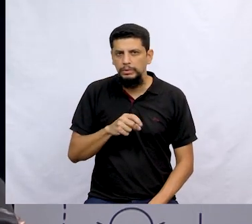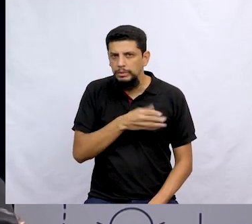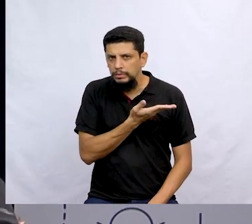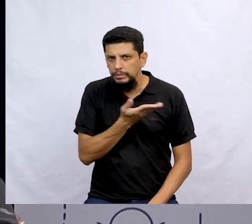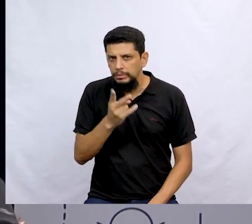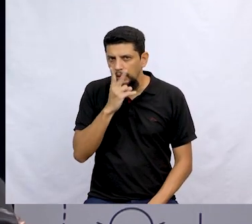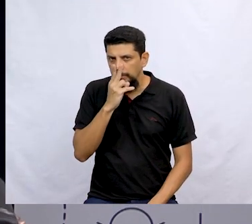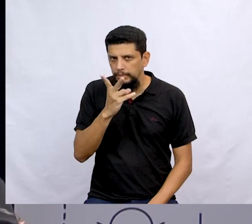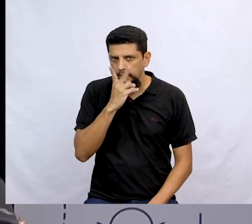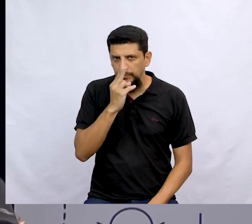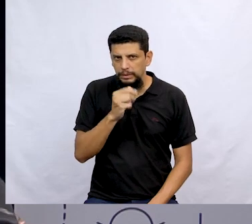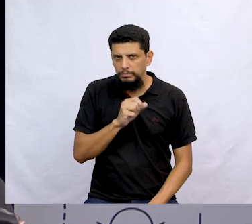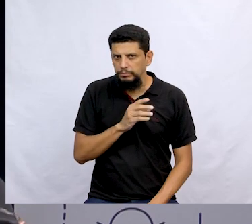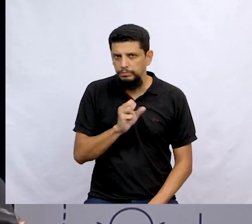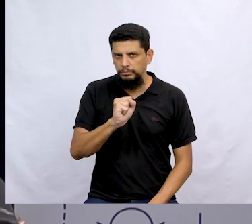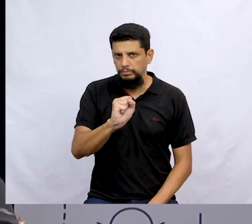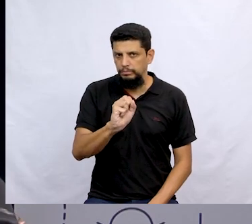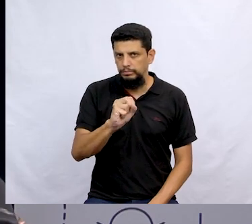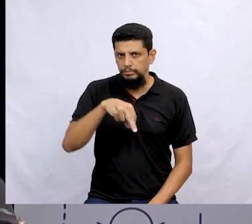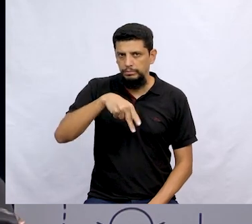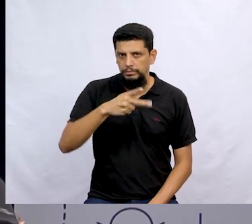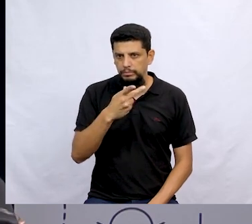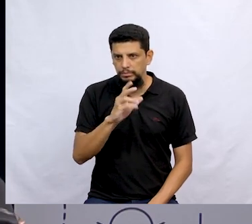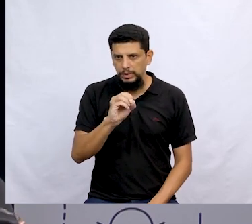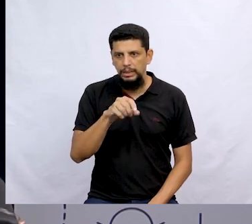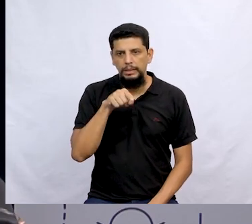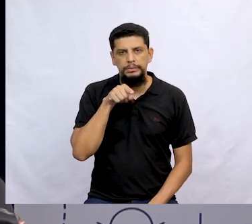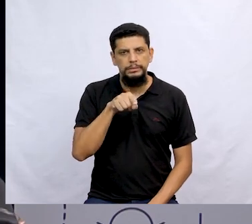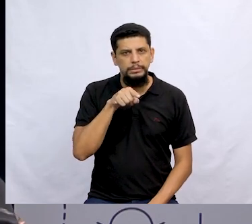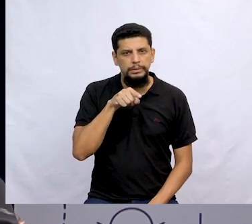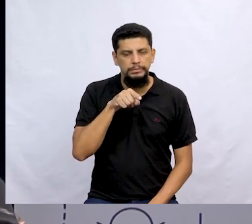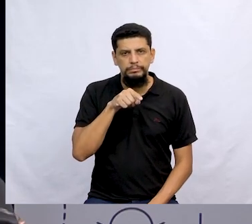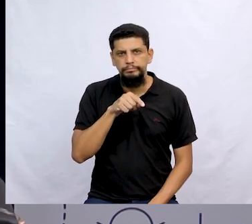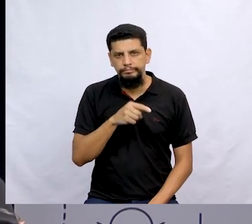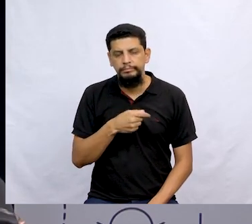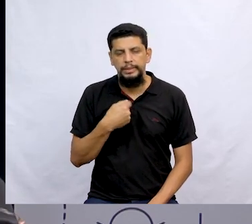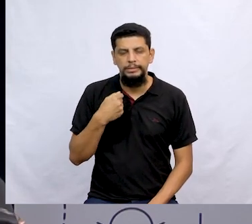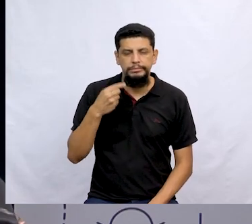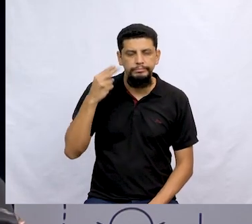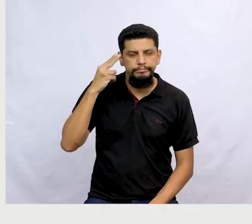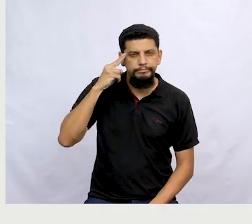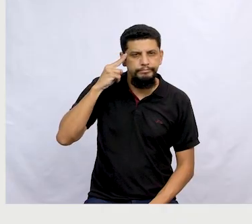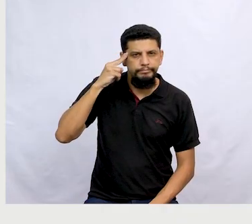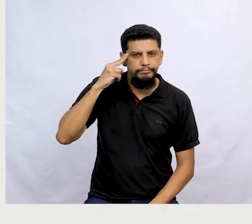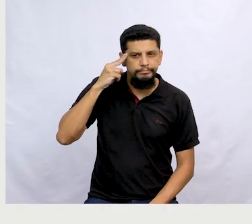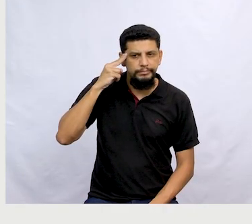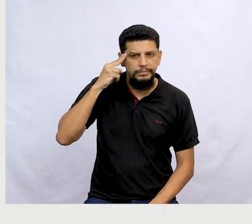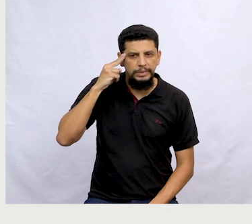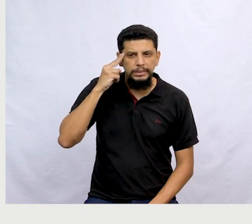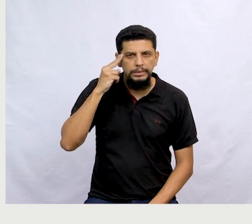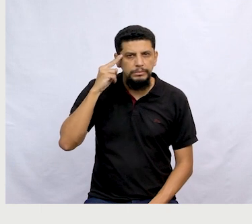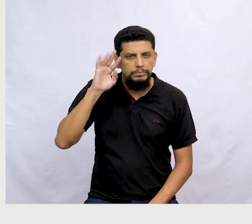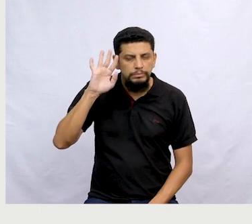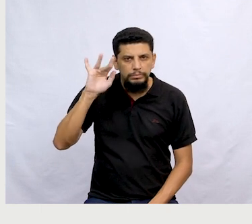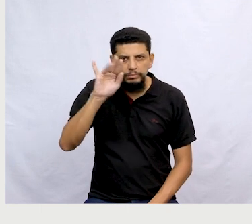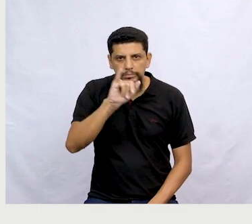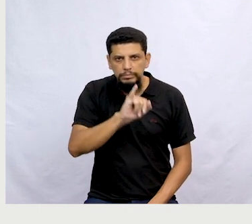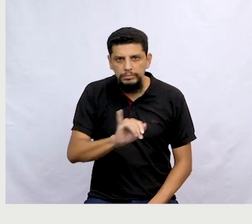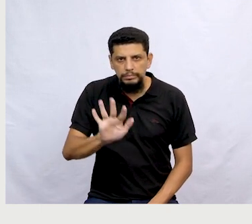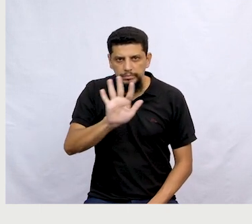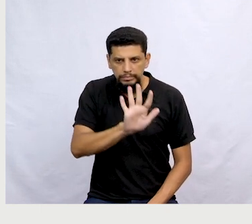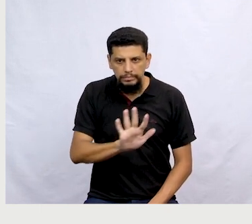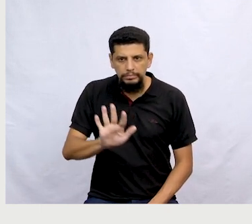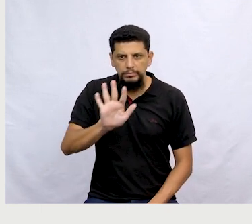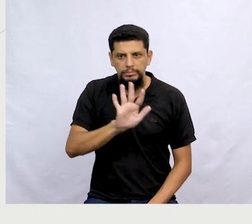vocês acham? Tem um outro sonho, né? Esse aí, esse sonho, que são aquelas imagens que nós